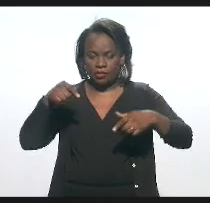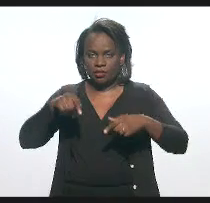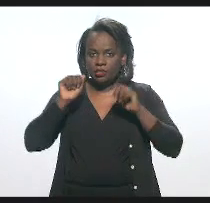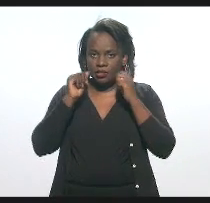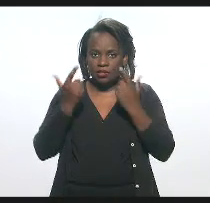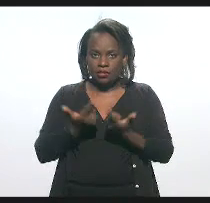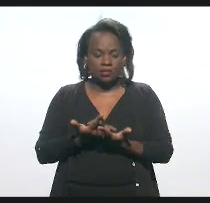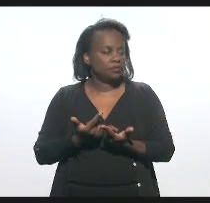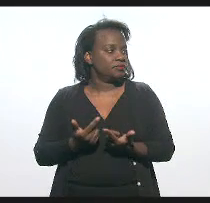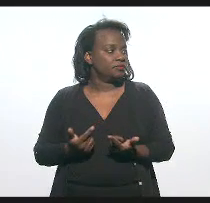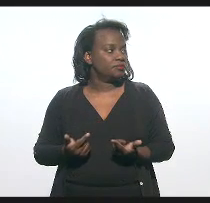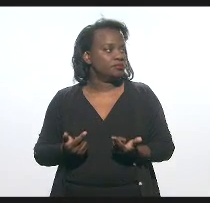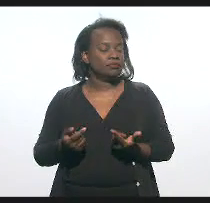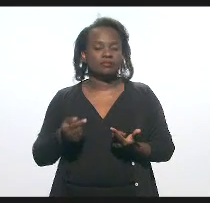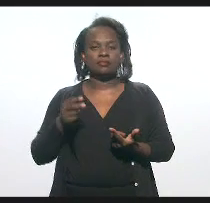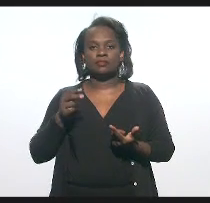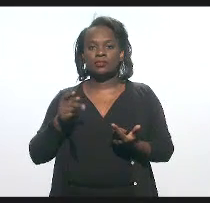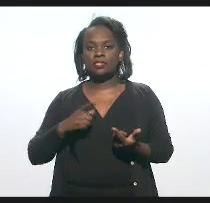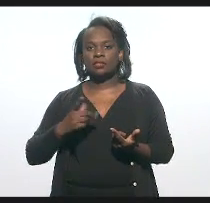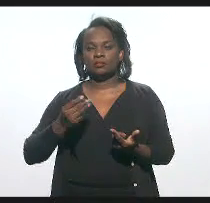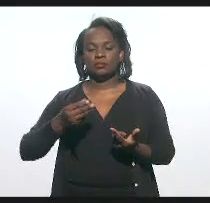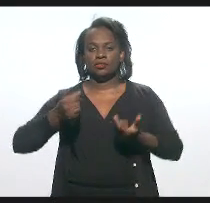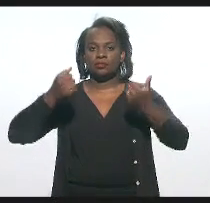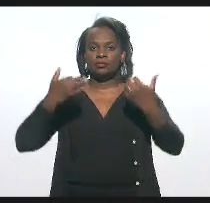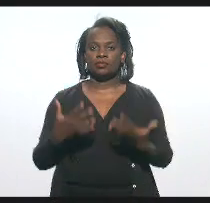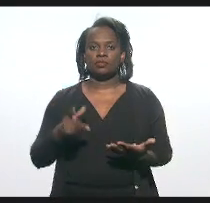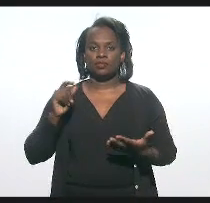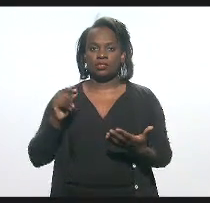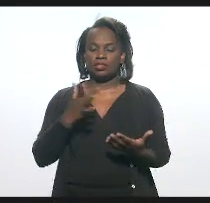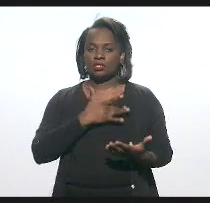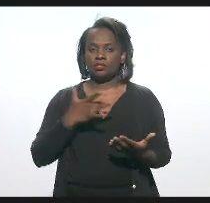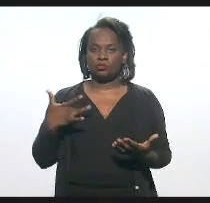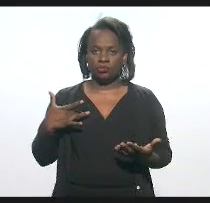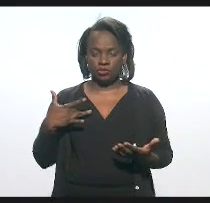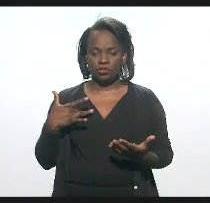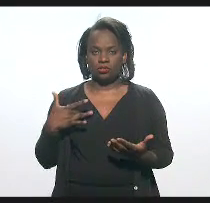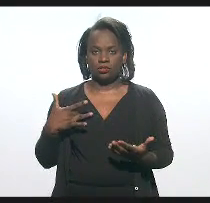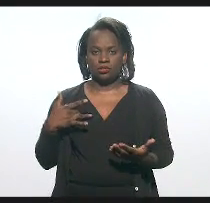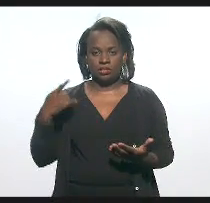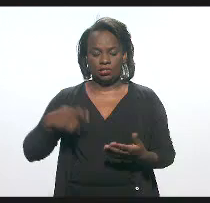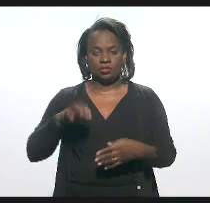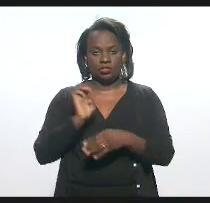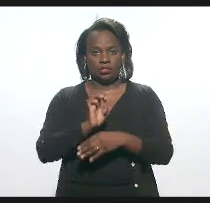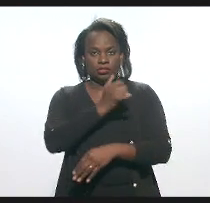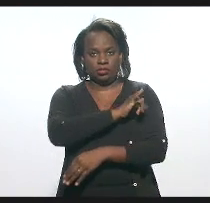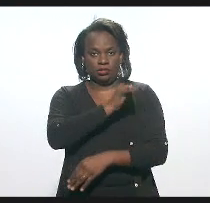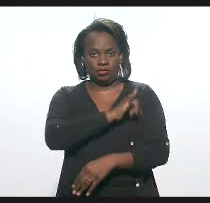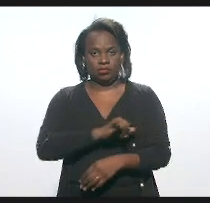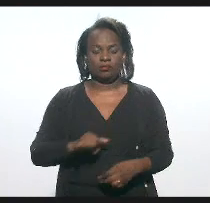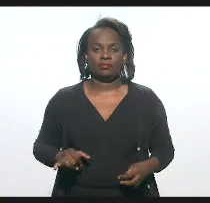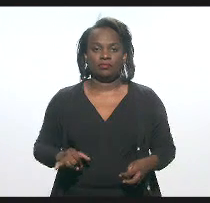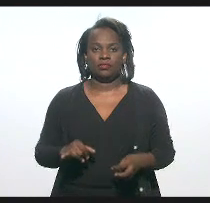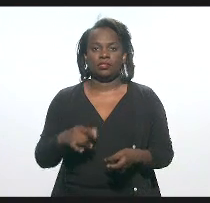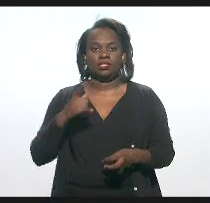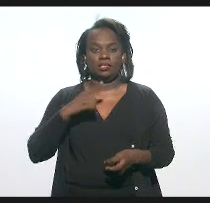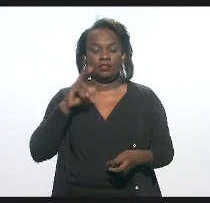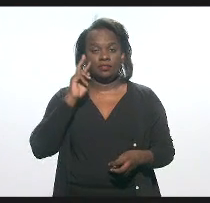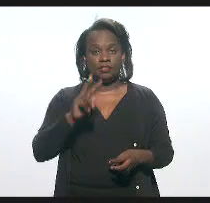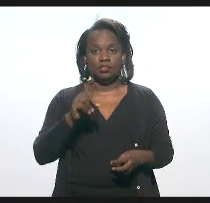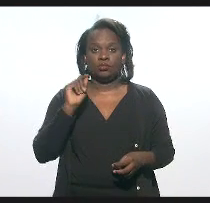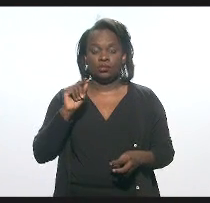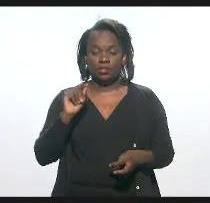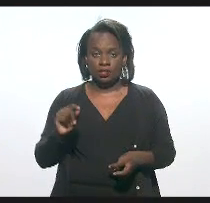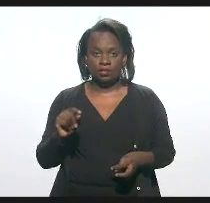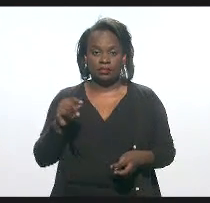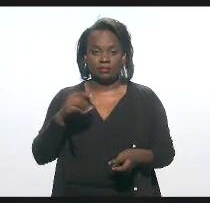Alerja, versa muito sobre a questão da saúde aqui no nosso estado. Nós temos visto que a